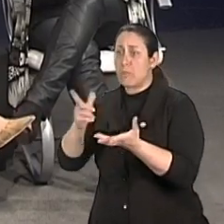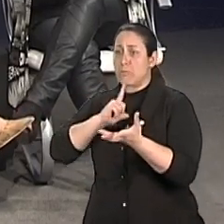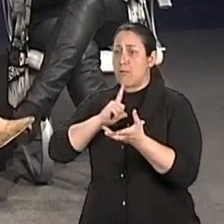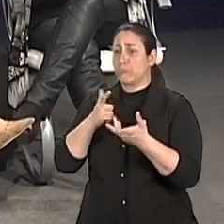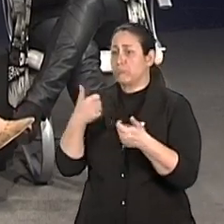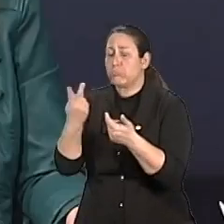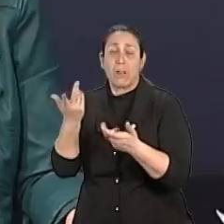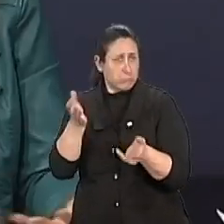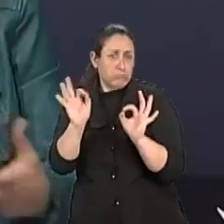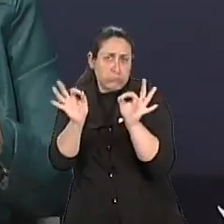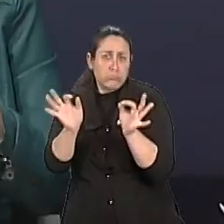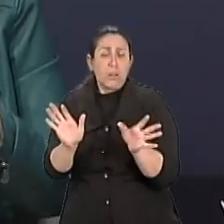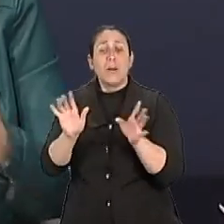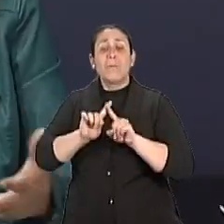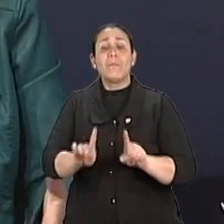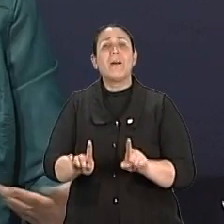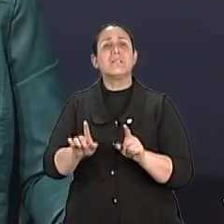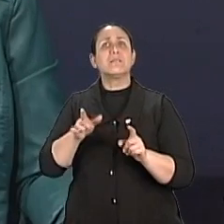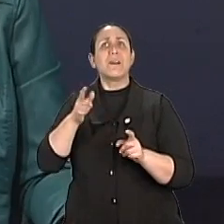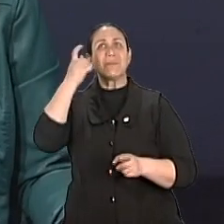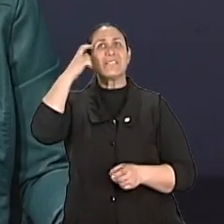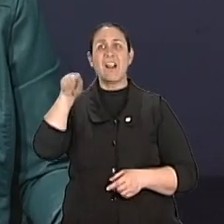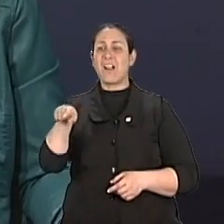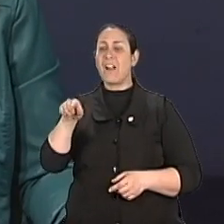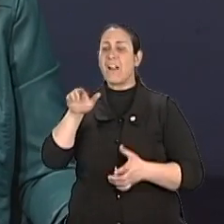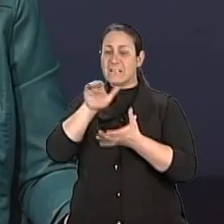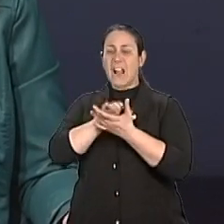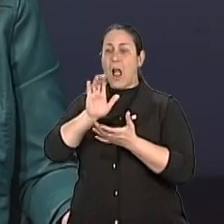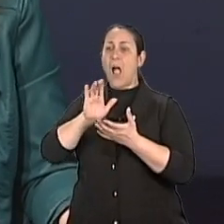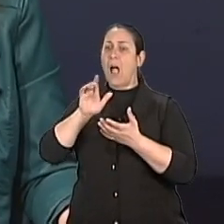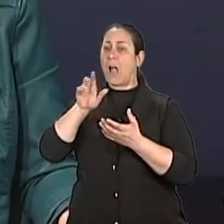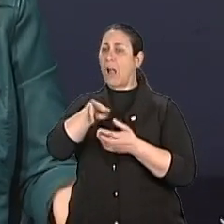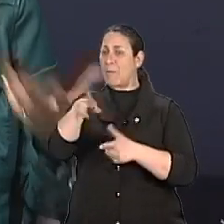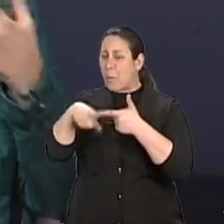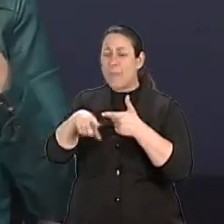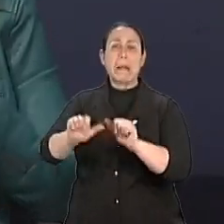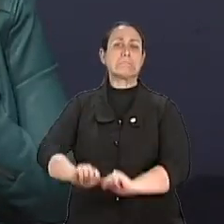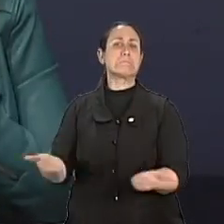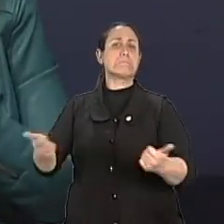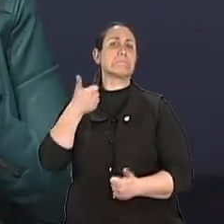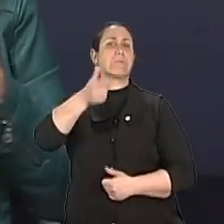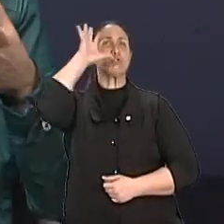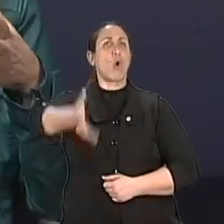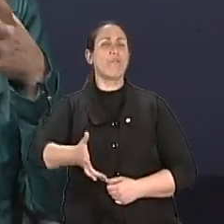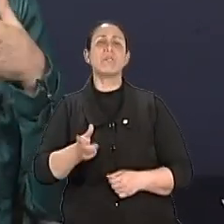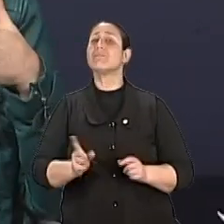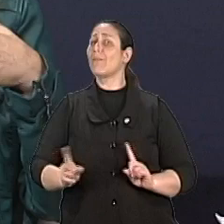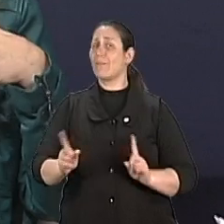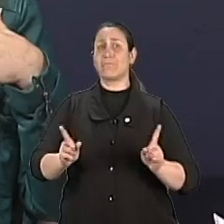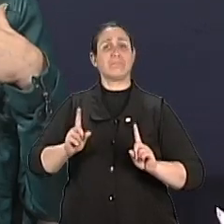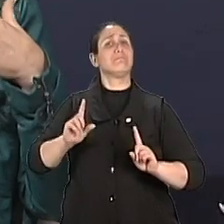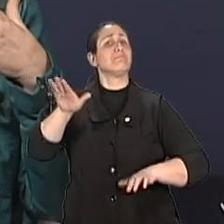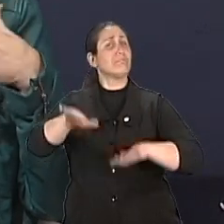pode acreditar que a solução é o divórcio, separação. Ah, claro. A gente percebe na clínica